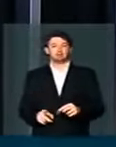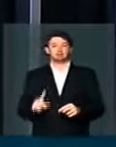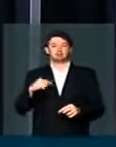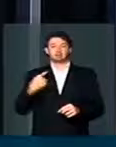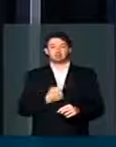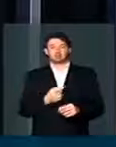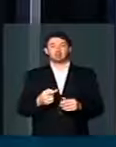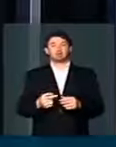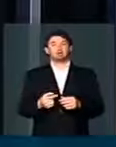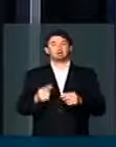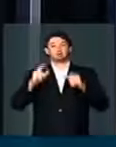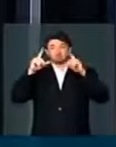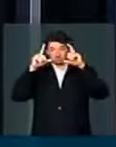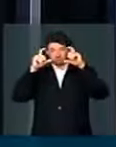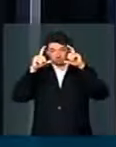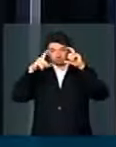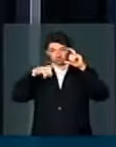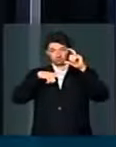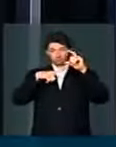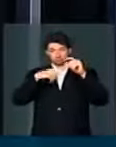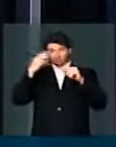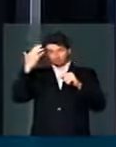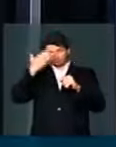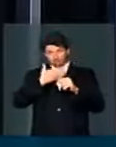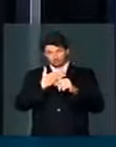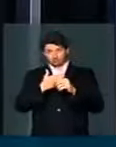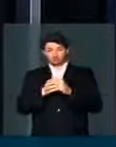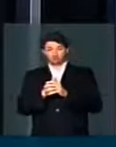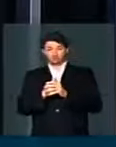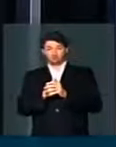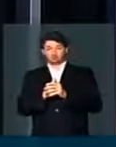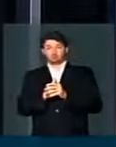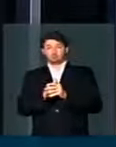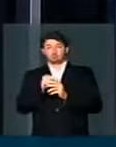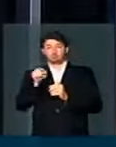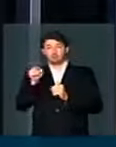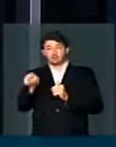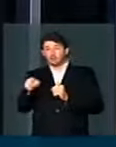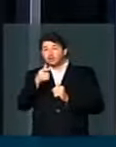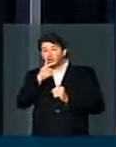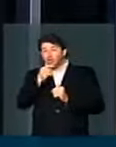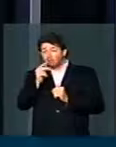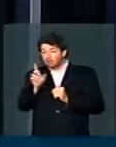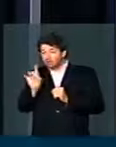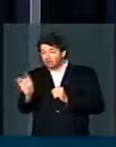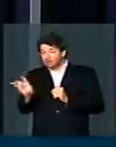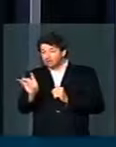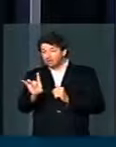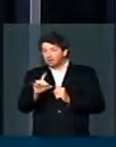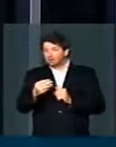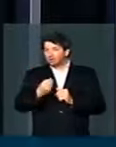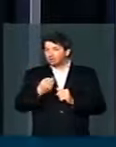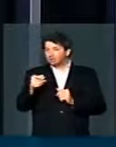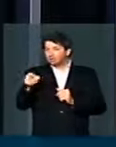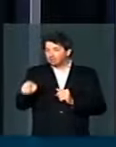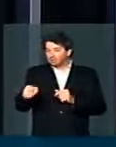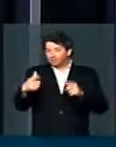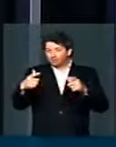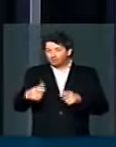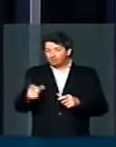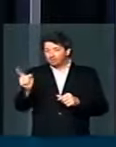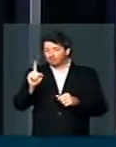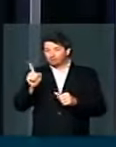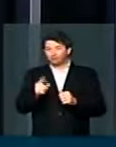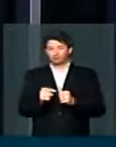nós temos fotos que comprovam e provam que esses militares não estavam naquele